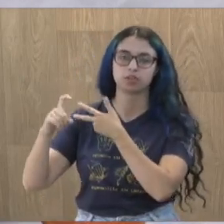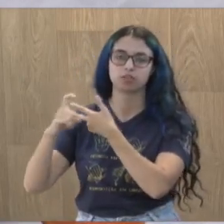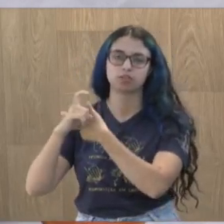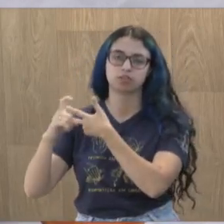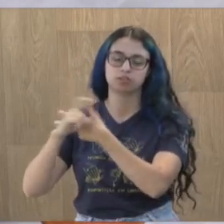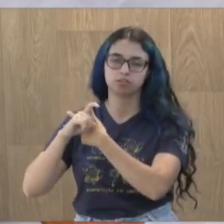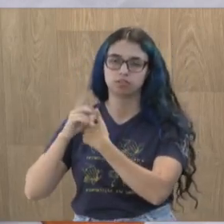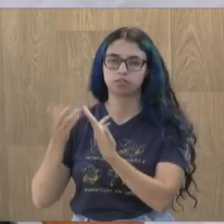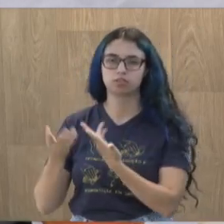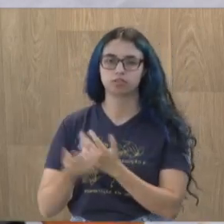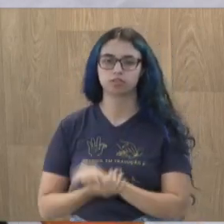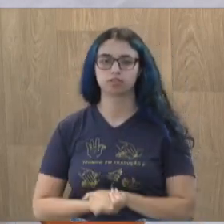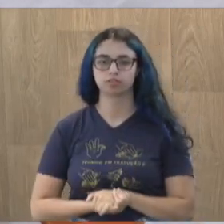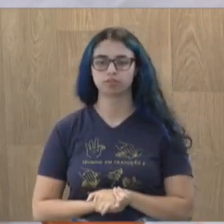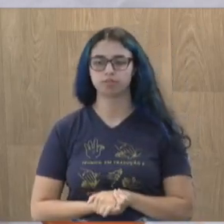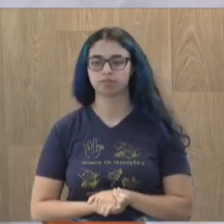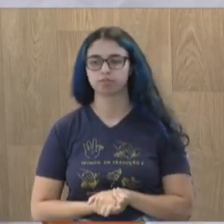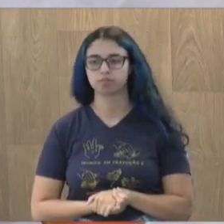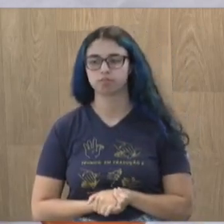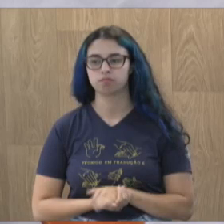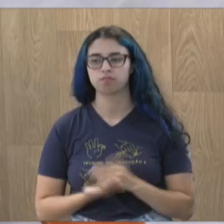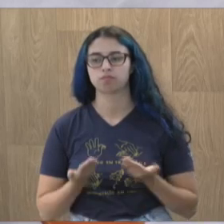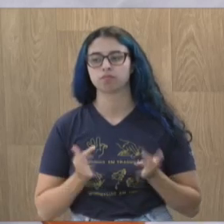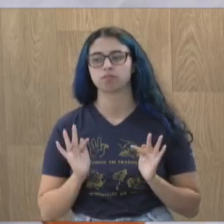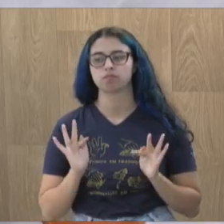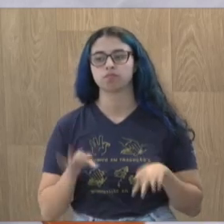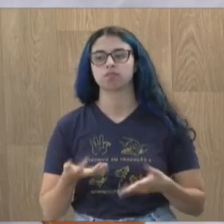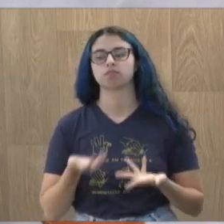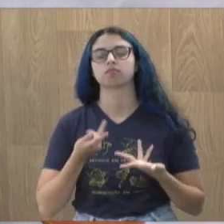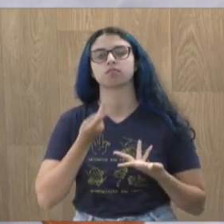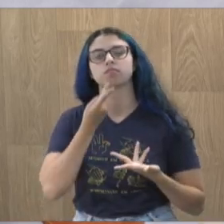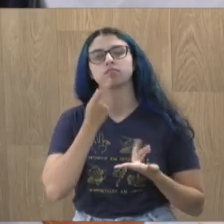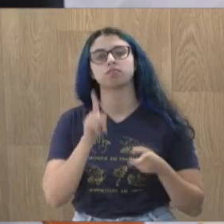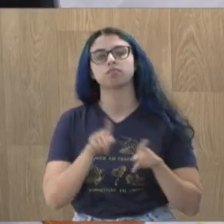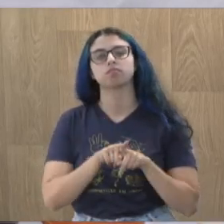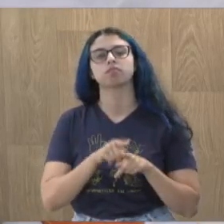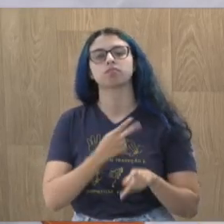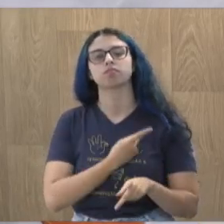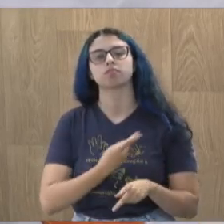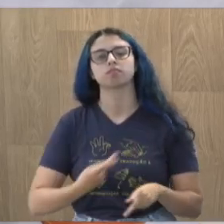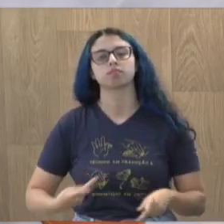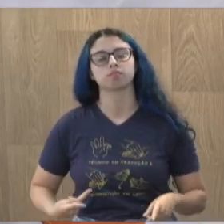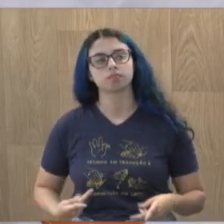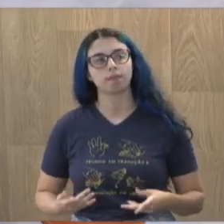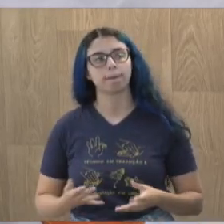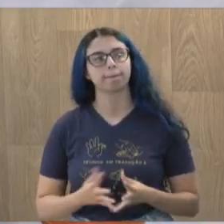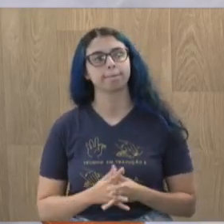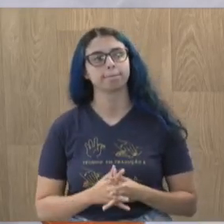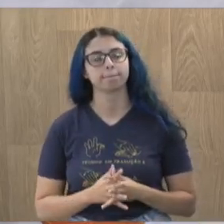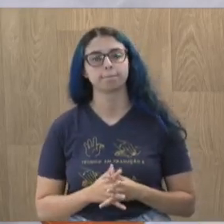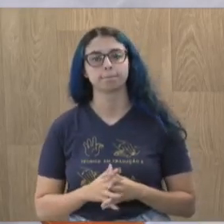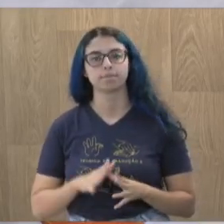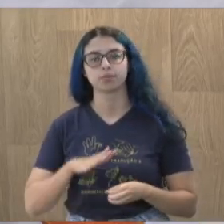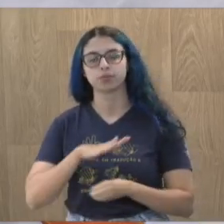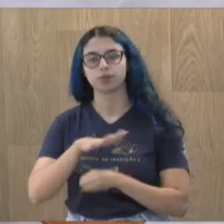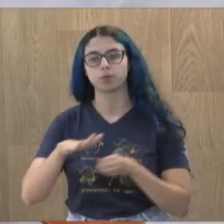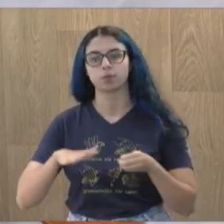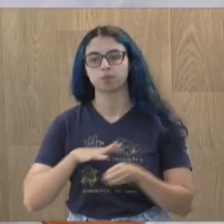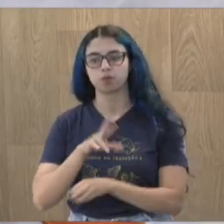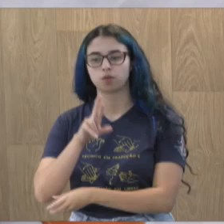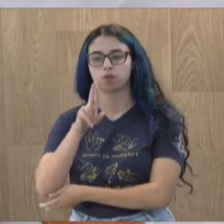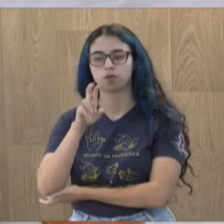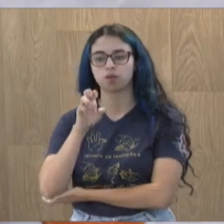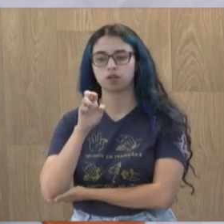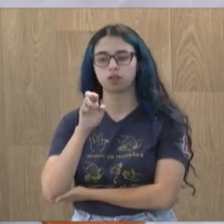atendido. E, para finalizar, quero falar, senhor presidente, dessa imagem que foi colocada agora, Dorel, lá no bairro Realengo,